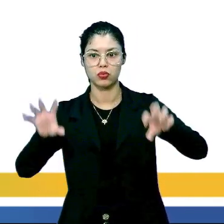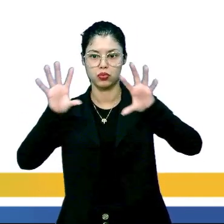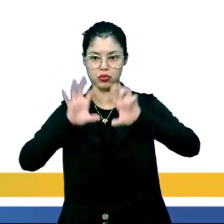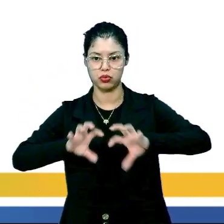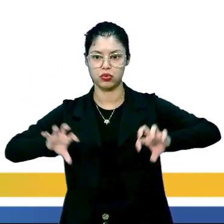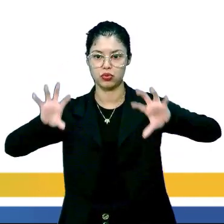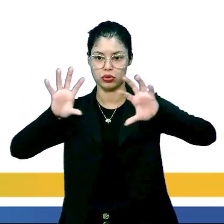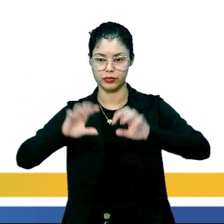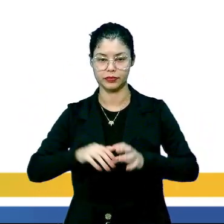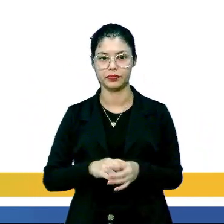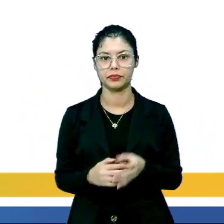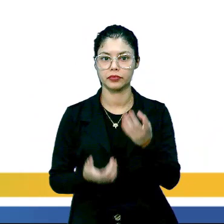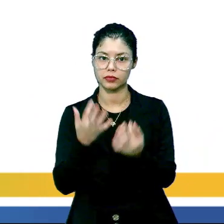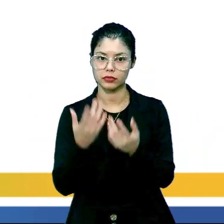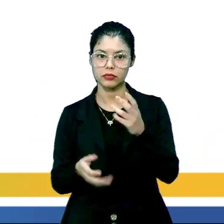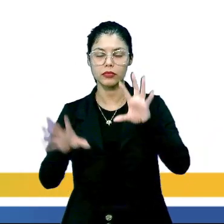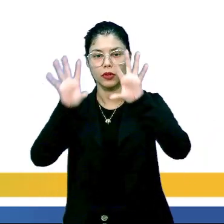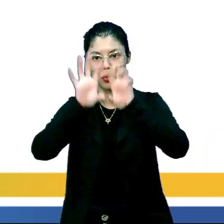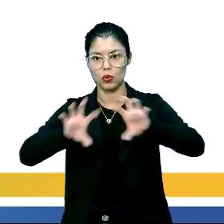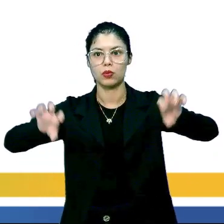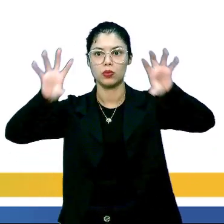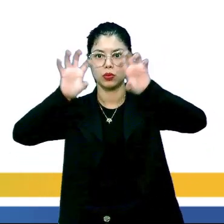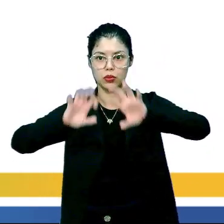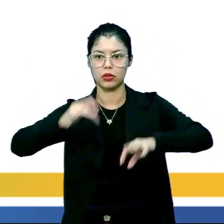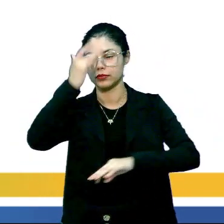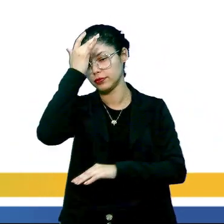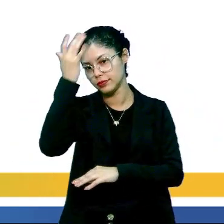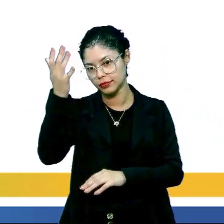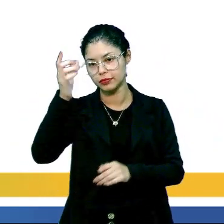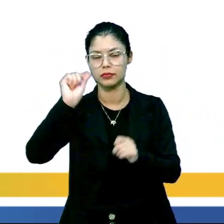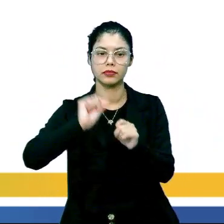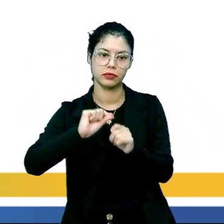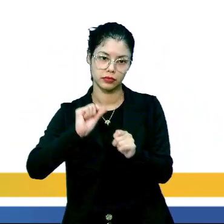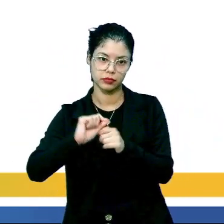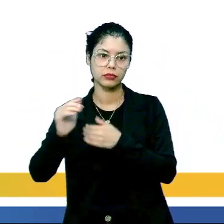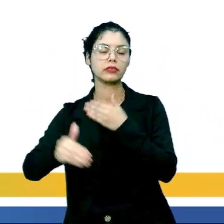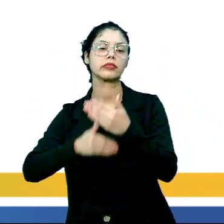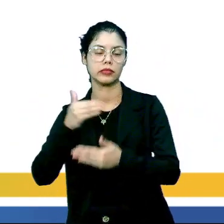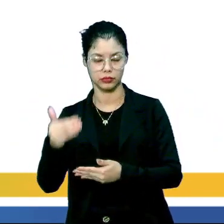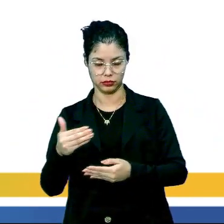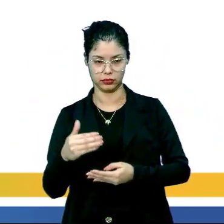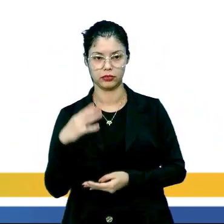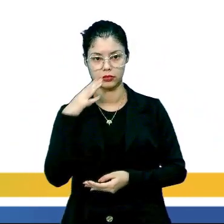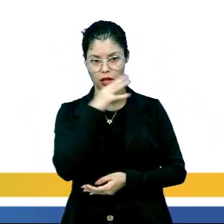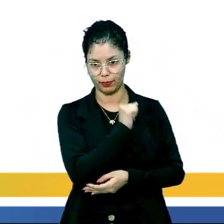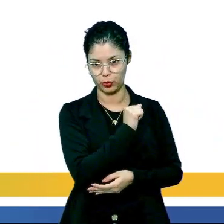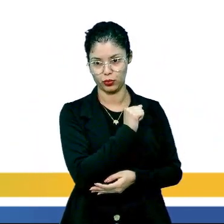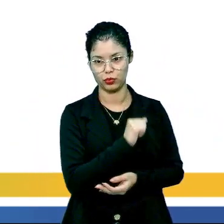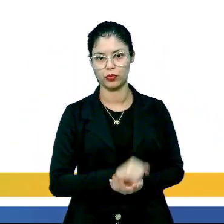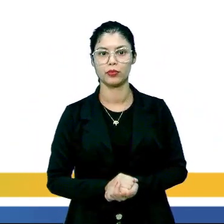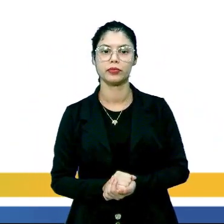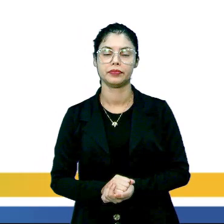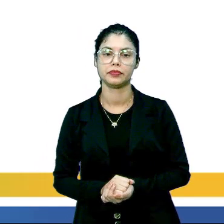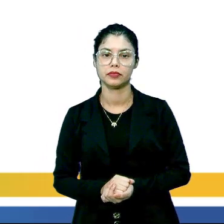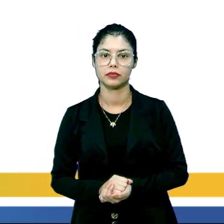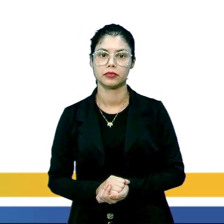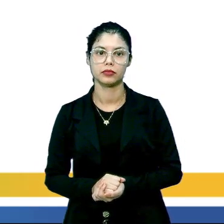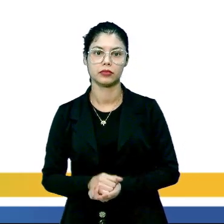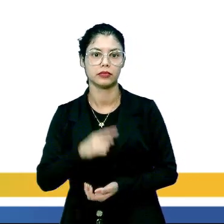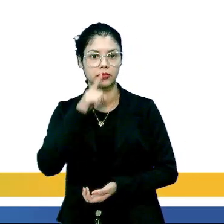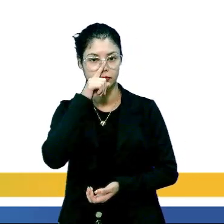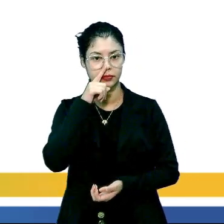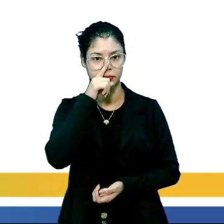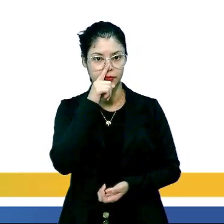somente para fazer com que a água evapore com mais facilidade e faça esse processo ser mais rápido. Ah, professor, mas é muito